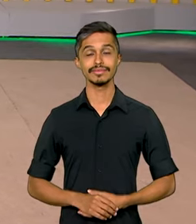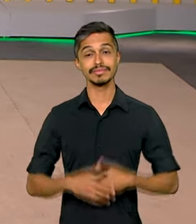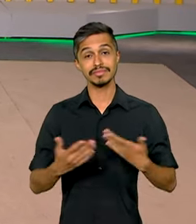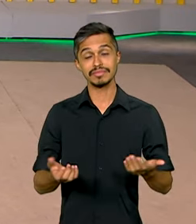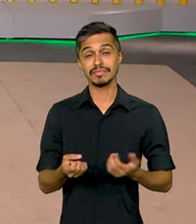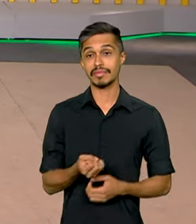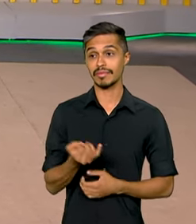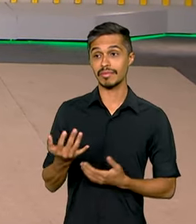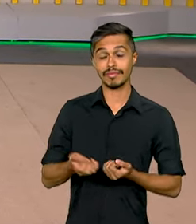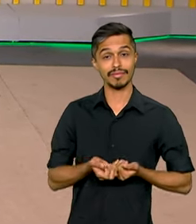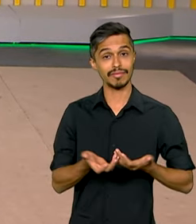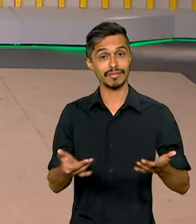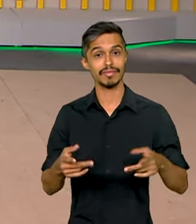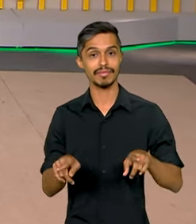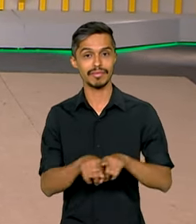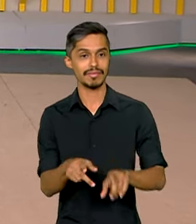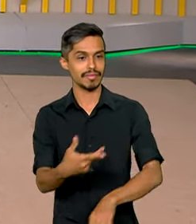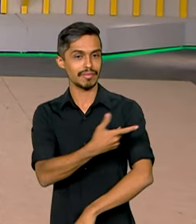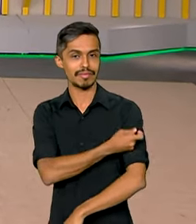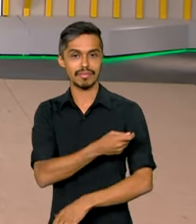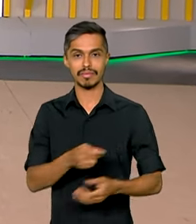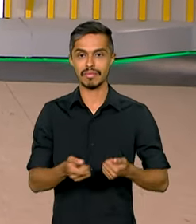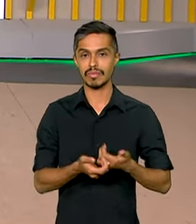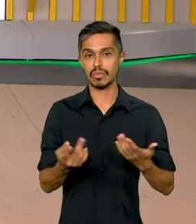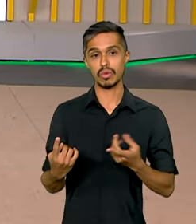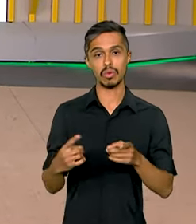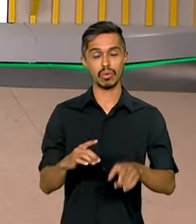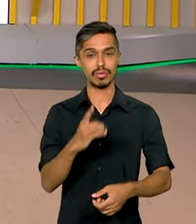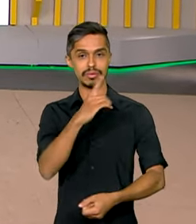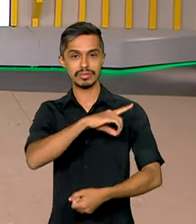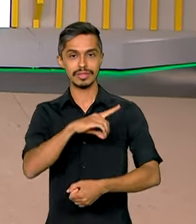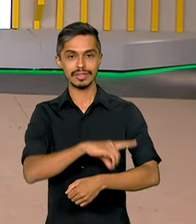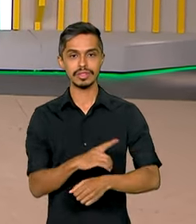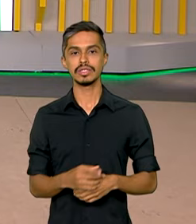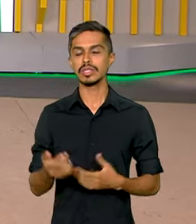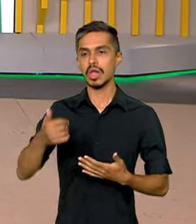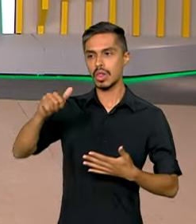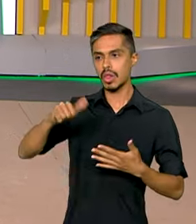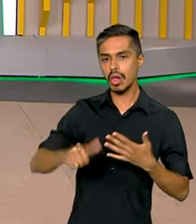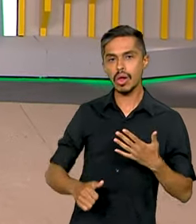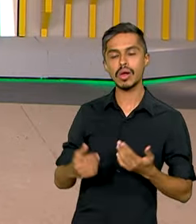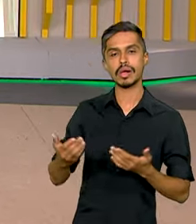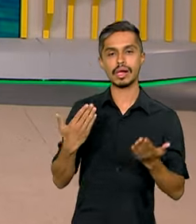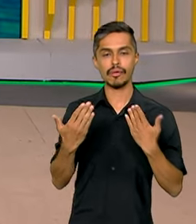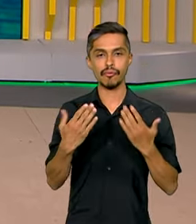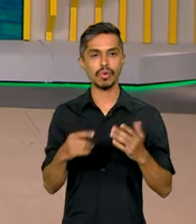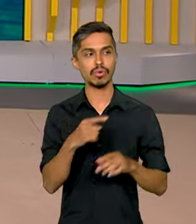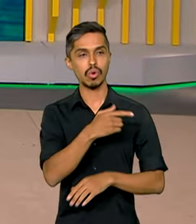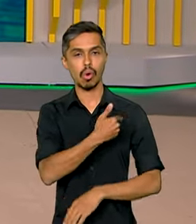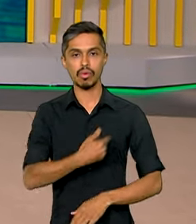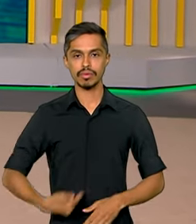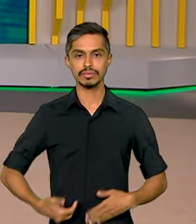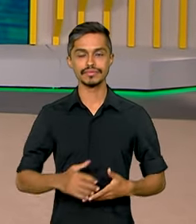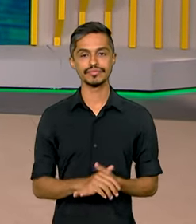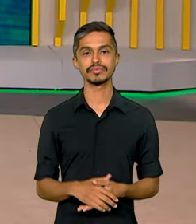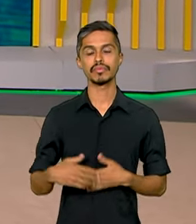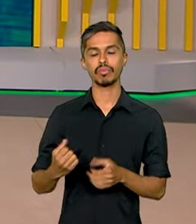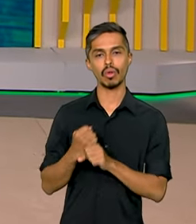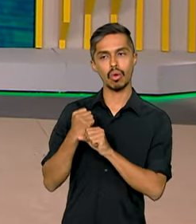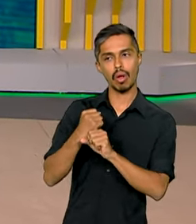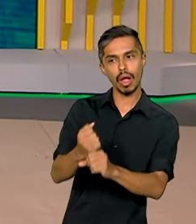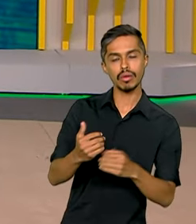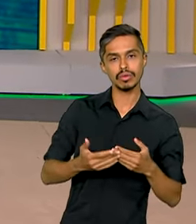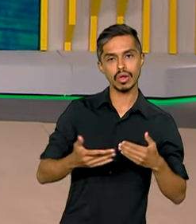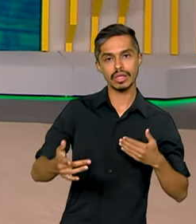A distribuição e aplicação das vacinas contra a dengue estão sendo discutidas pelo governo. Ao longo do ano,